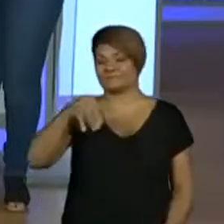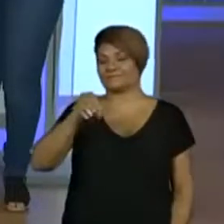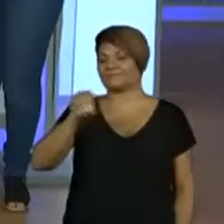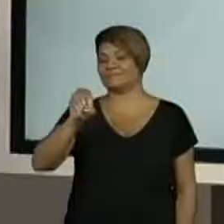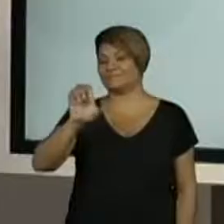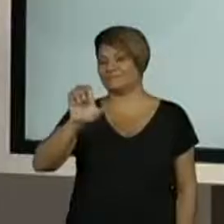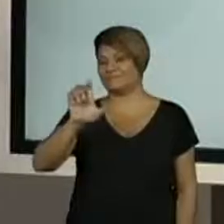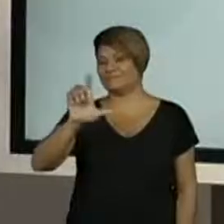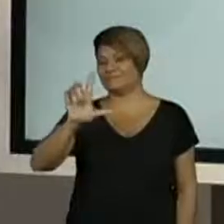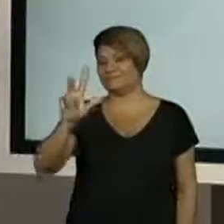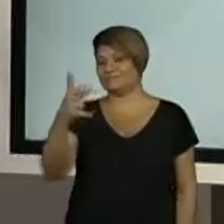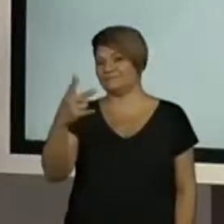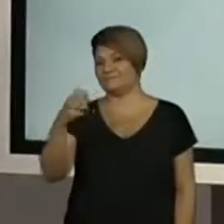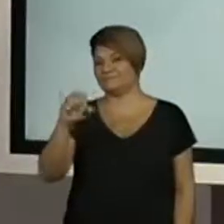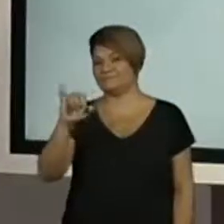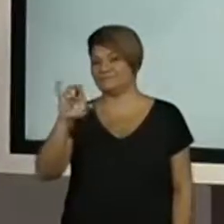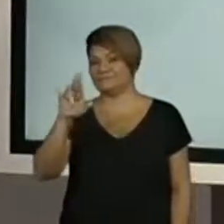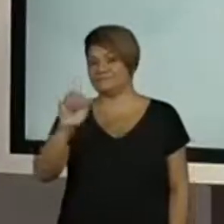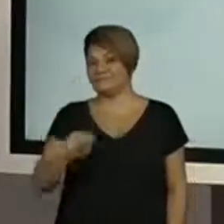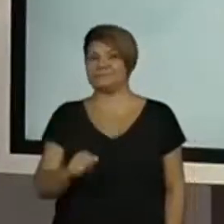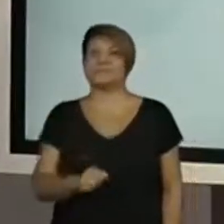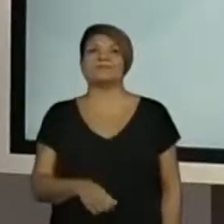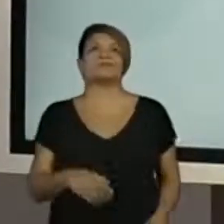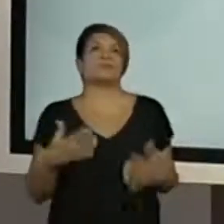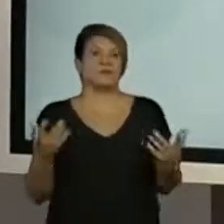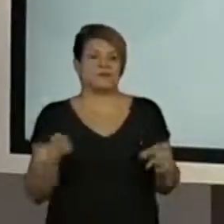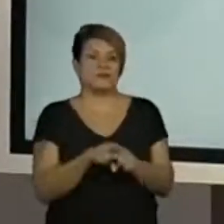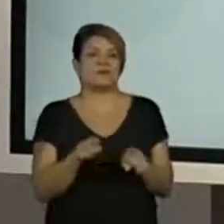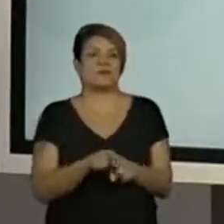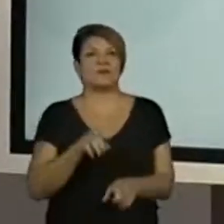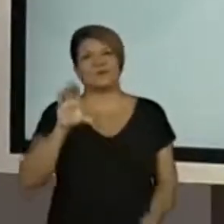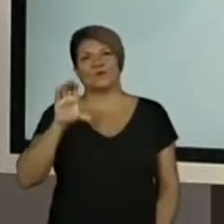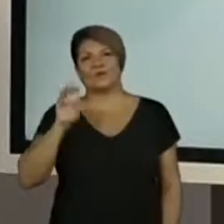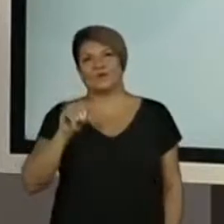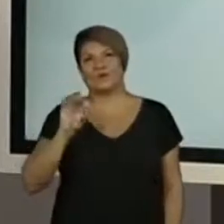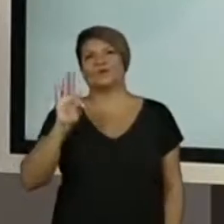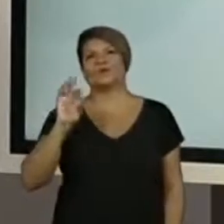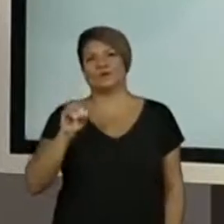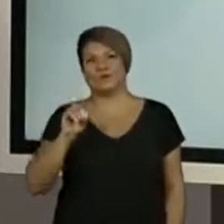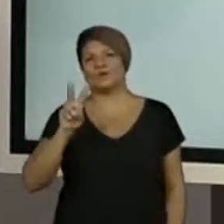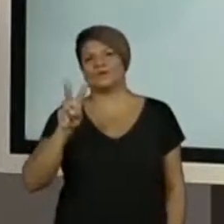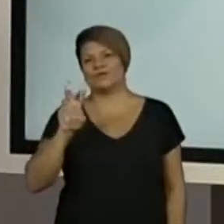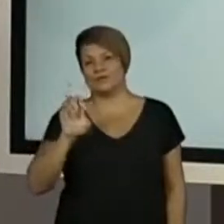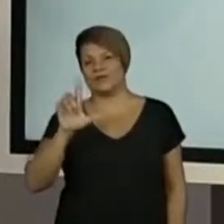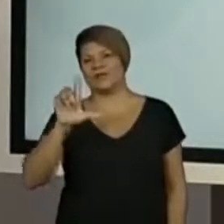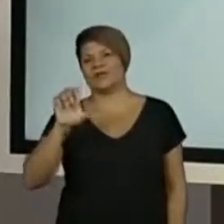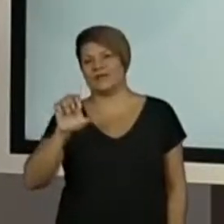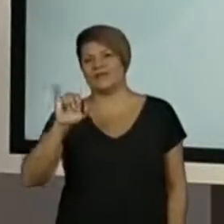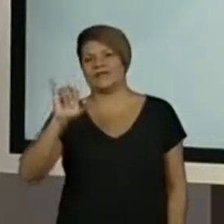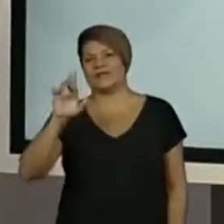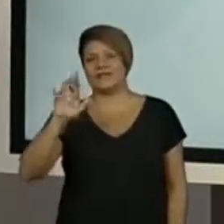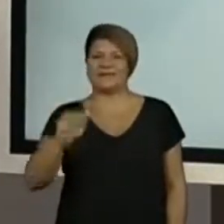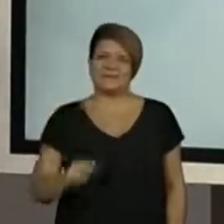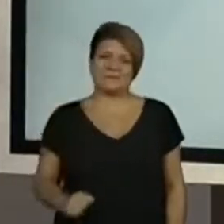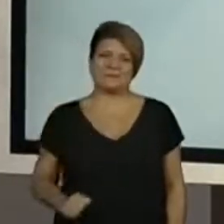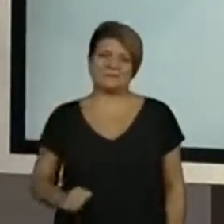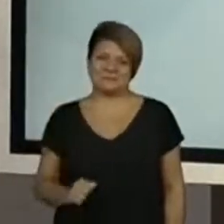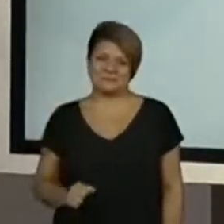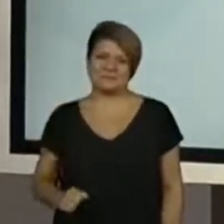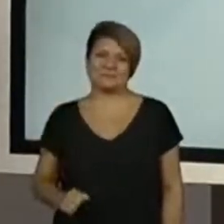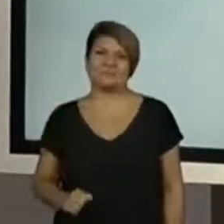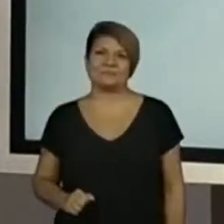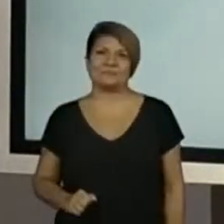mão? Ah, a cotoveleira. Até porque tem uns acessórios que já tem quase o nome da parte do corpo. cotoveleira.